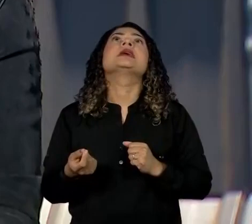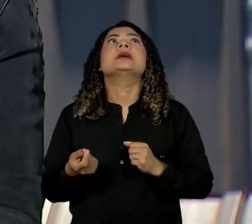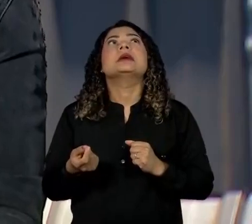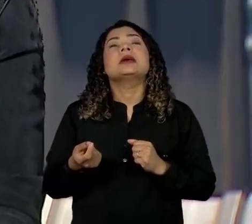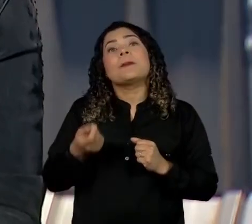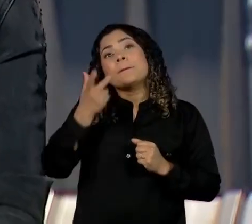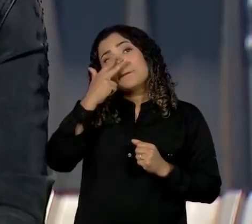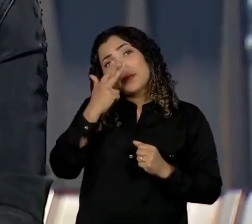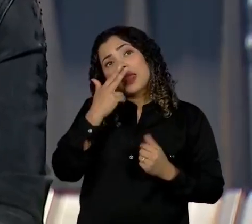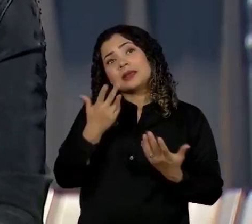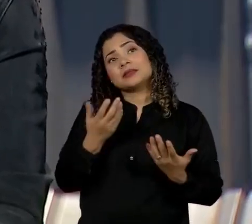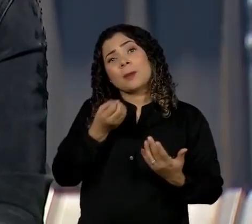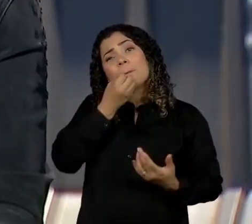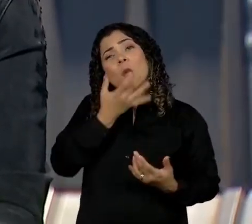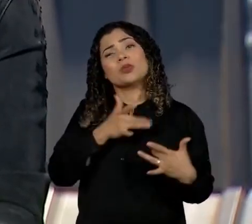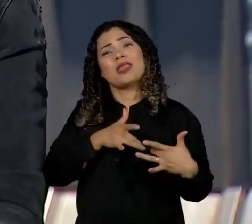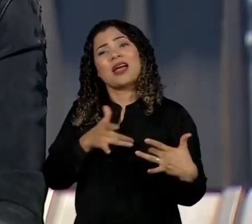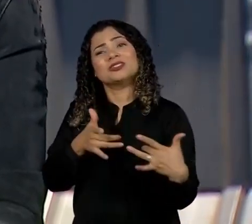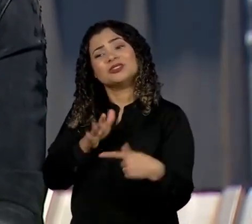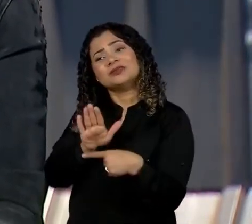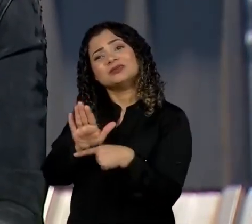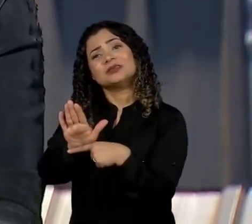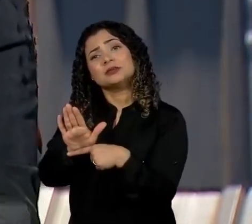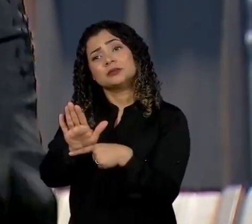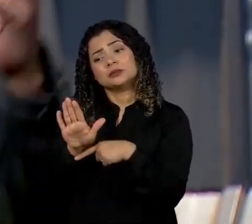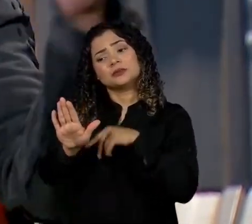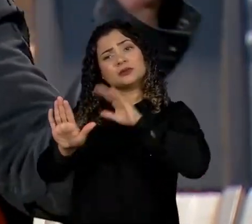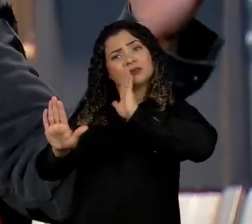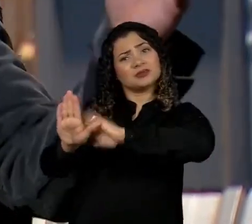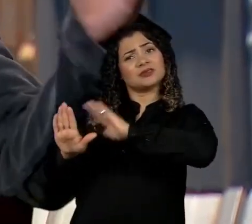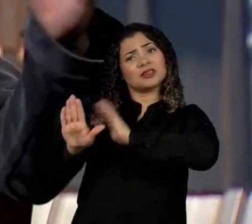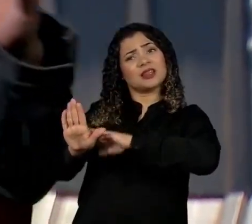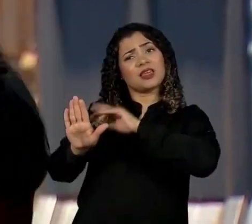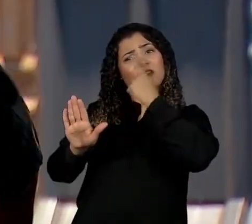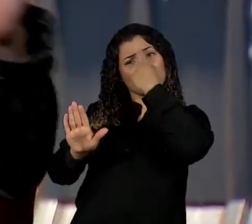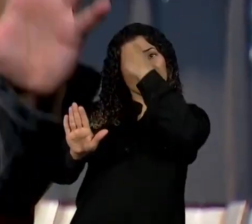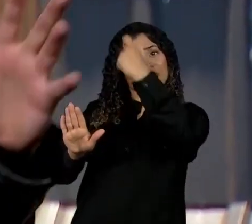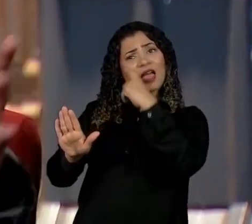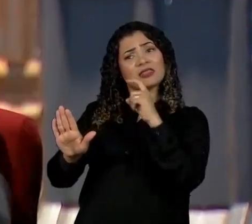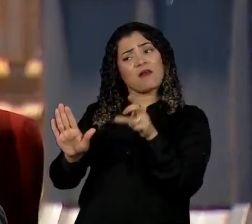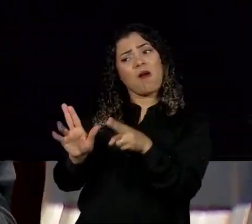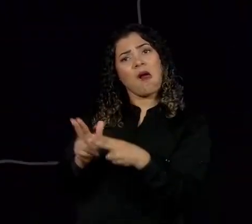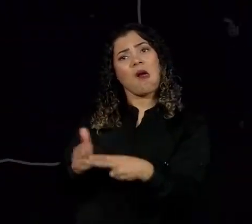desculpa, foi criada uma bondade mascarada. Sim. Sim. Sim.